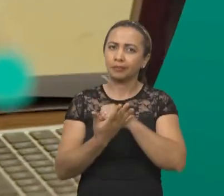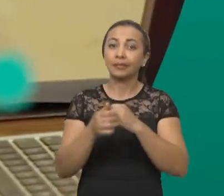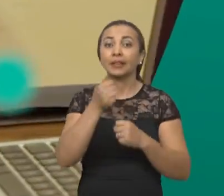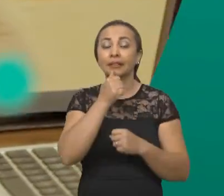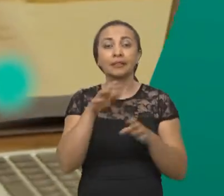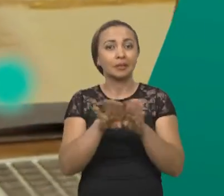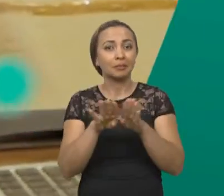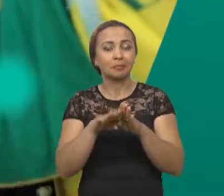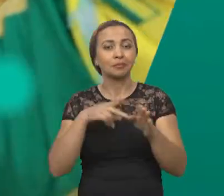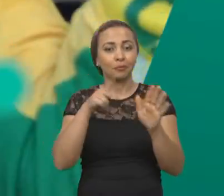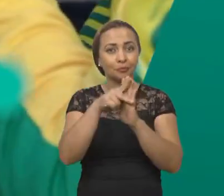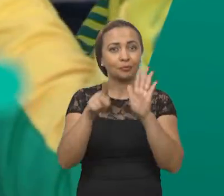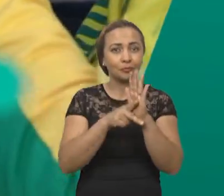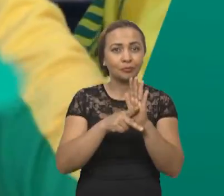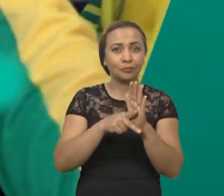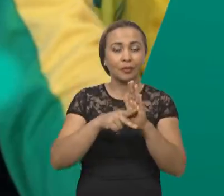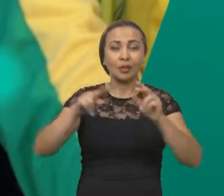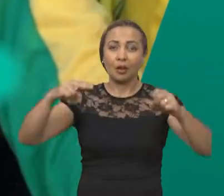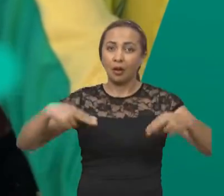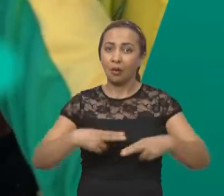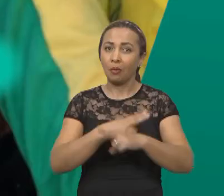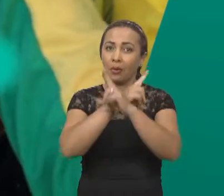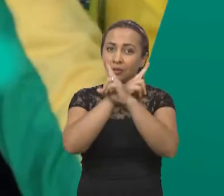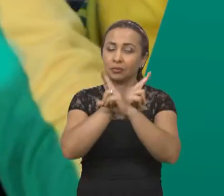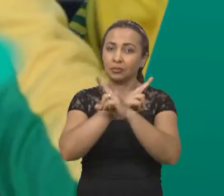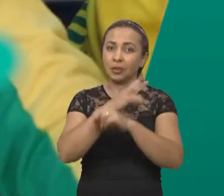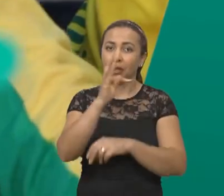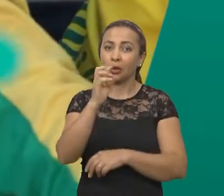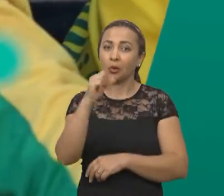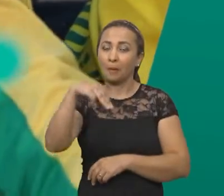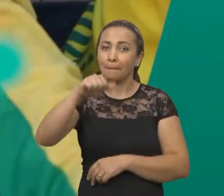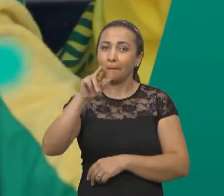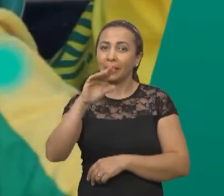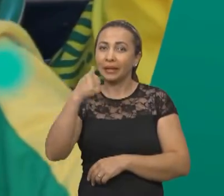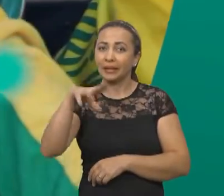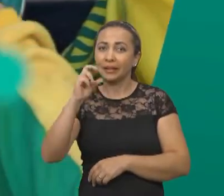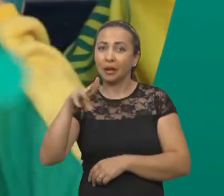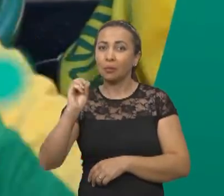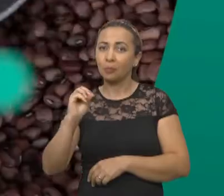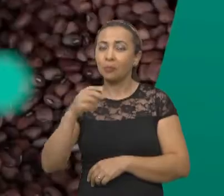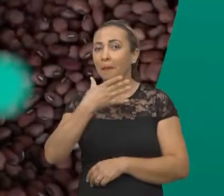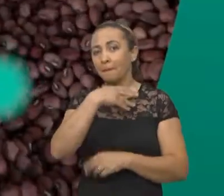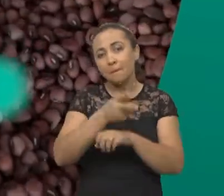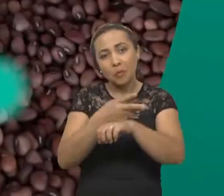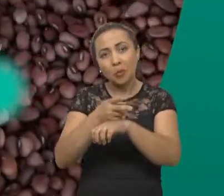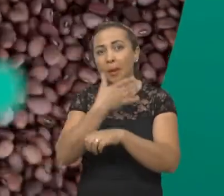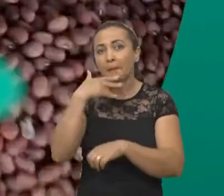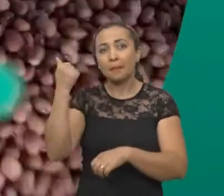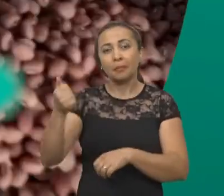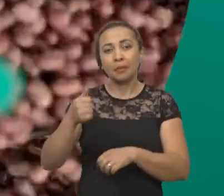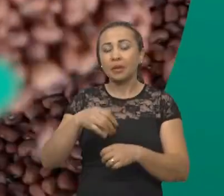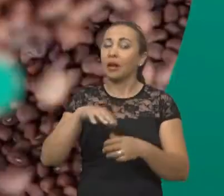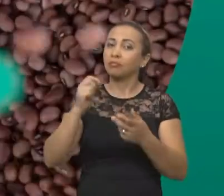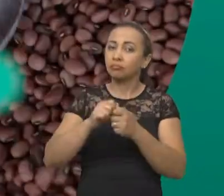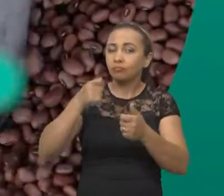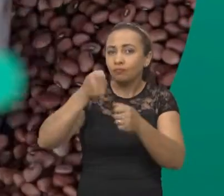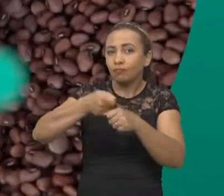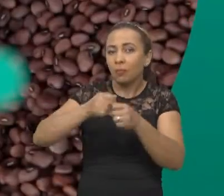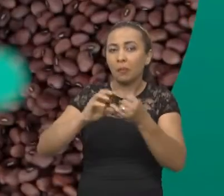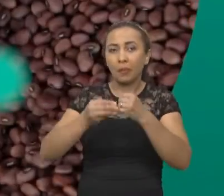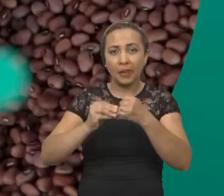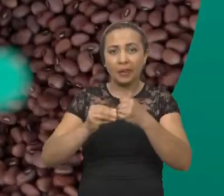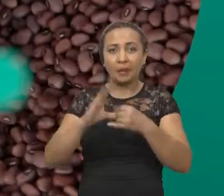novo coronavírus. E ainda, um projeto da Universidade Estadual da região Tocantina do Maranhão busca melhorar o